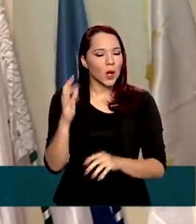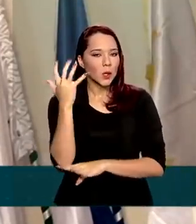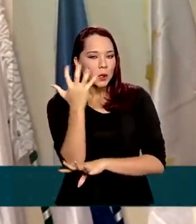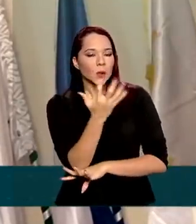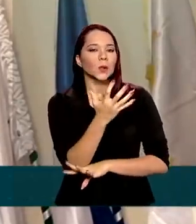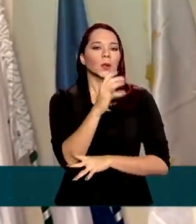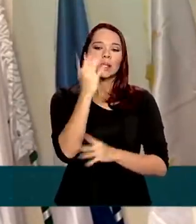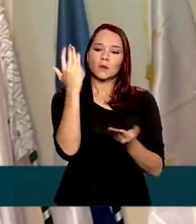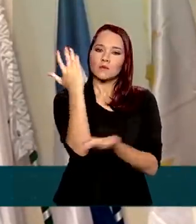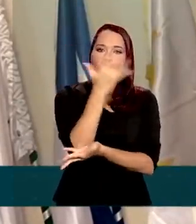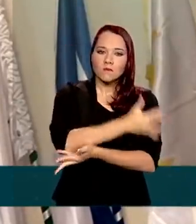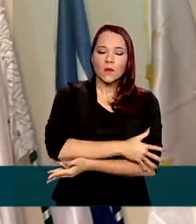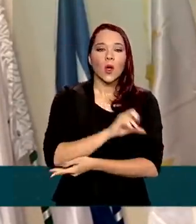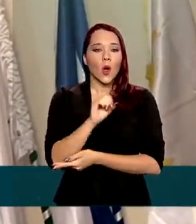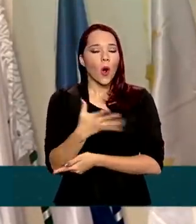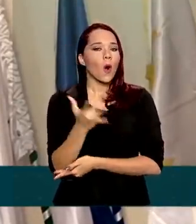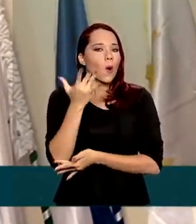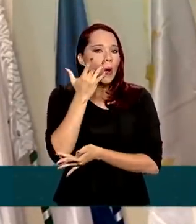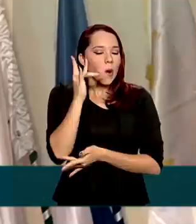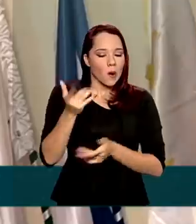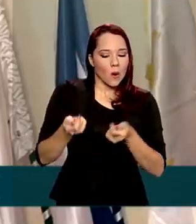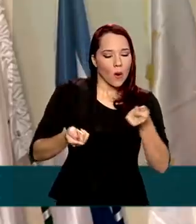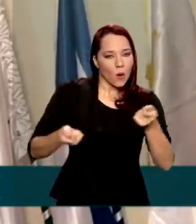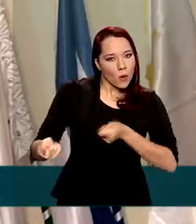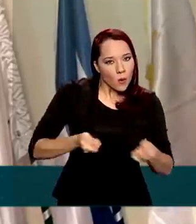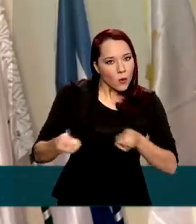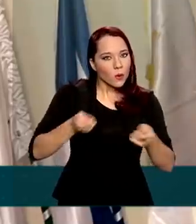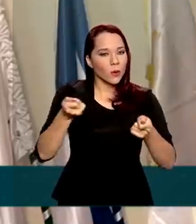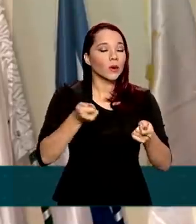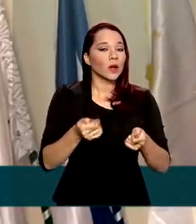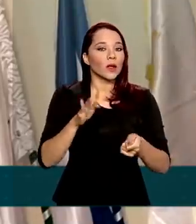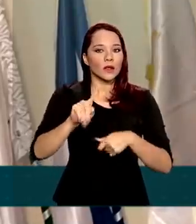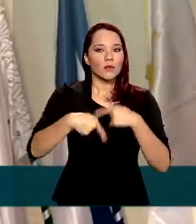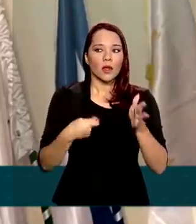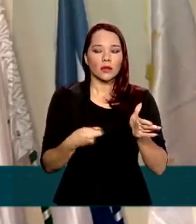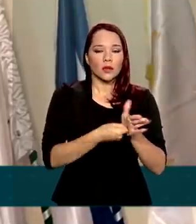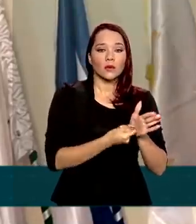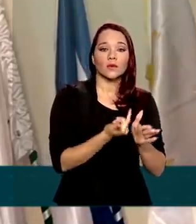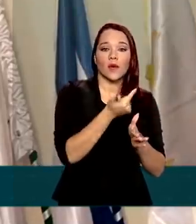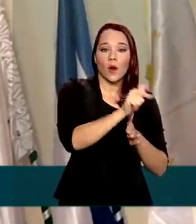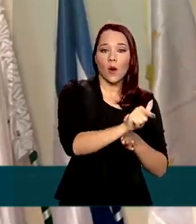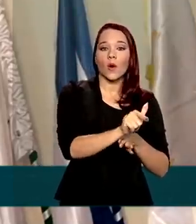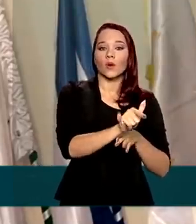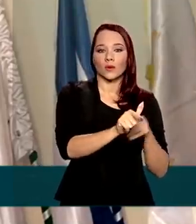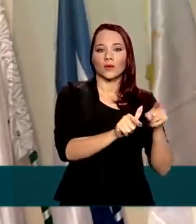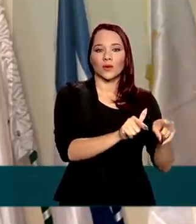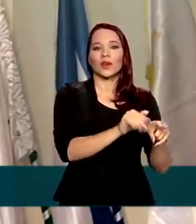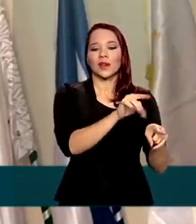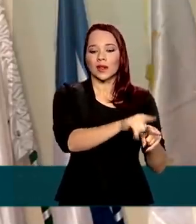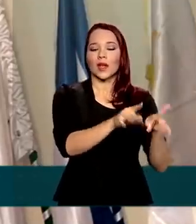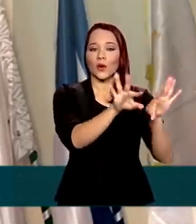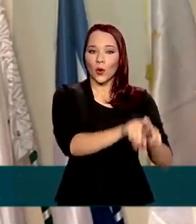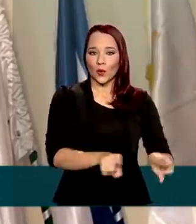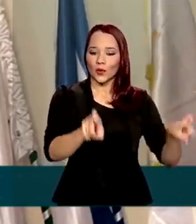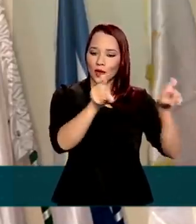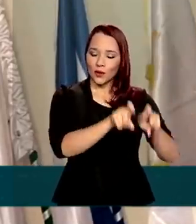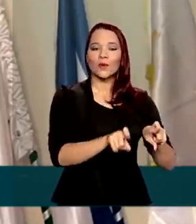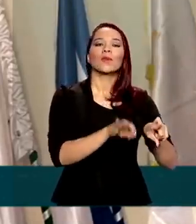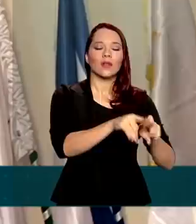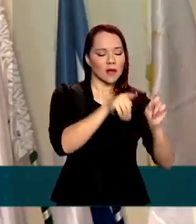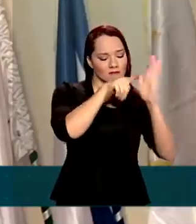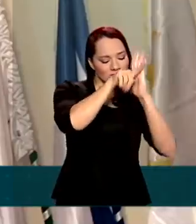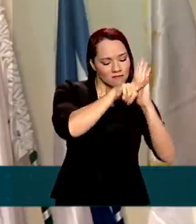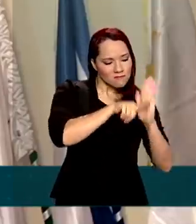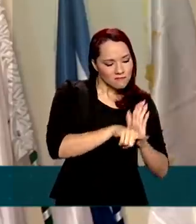desmatamento ou de garimpos. E depois a denúncia vai para outra parte da plataforma, nossos computadores, onde é feita a